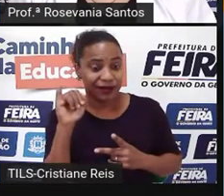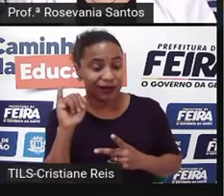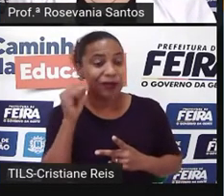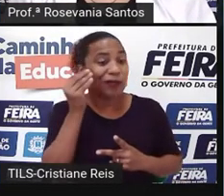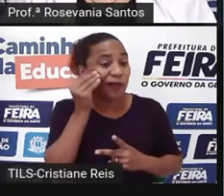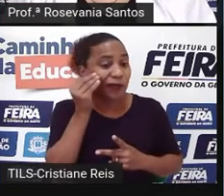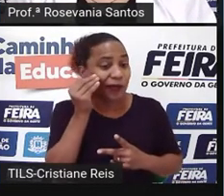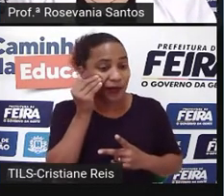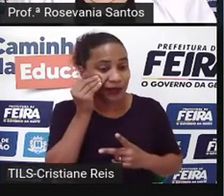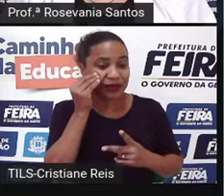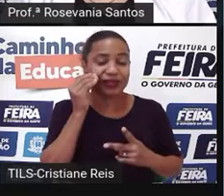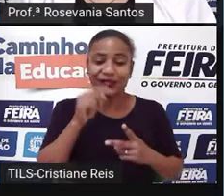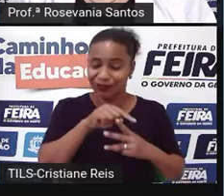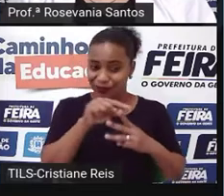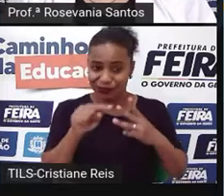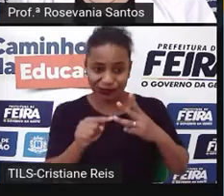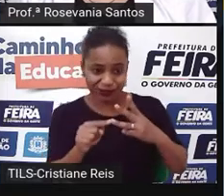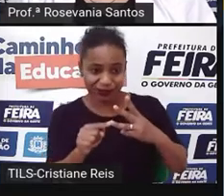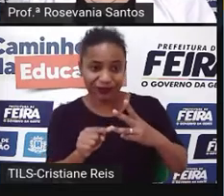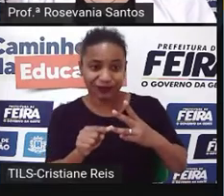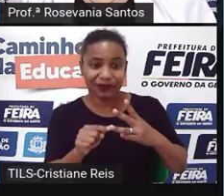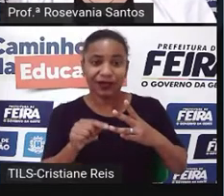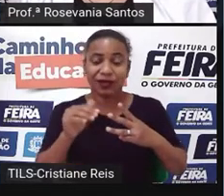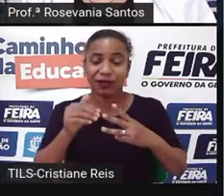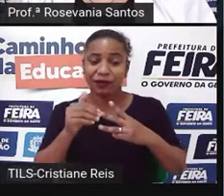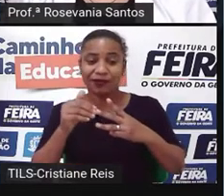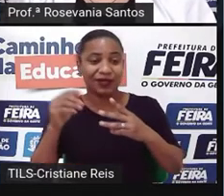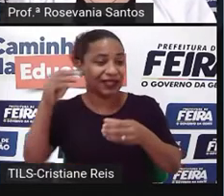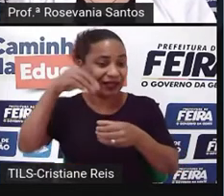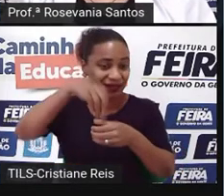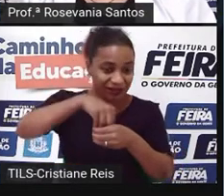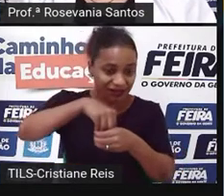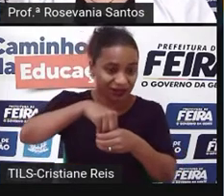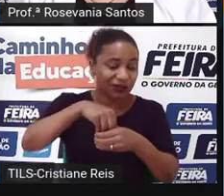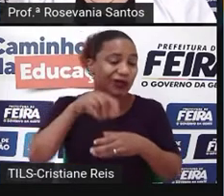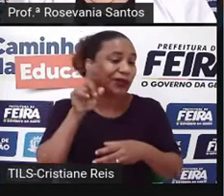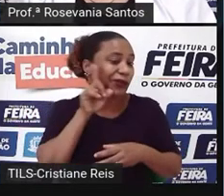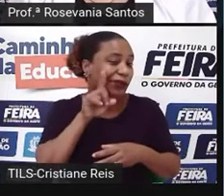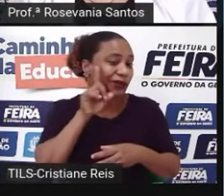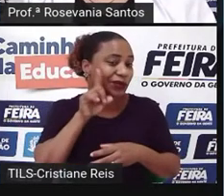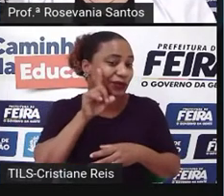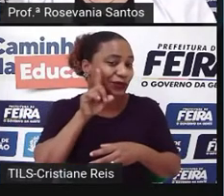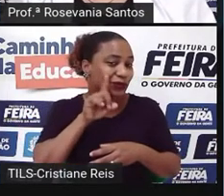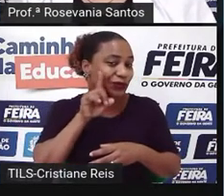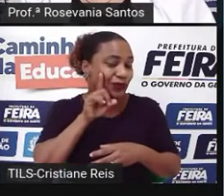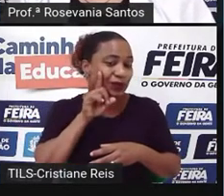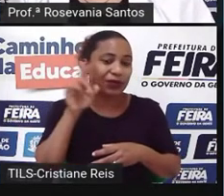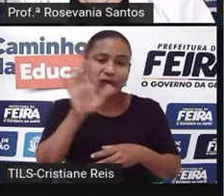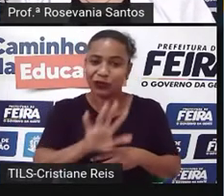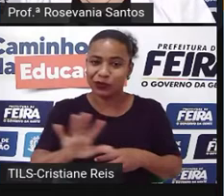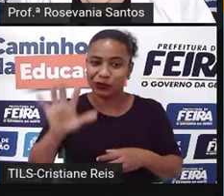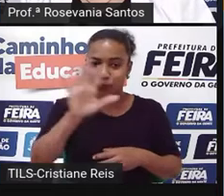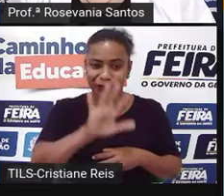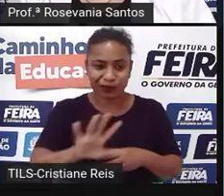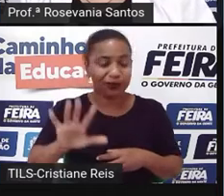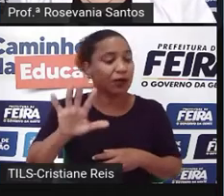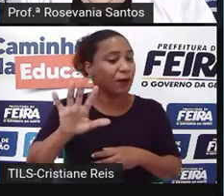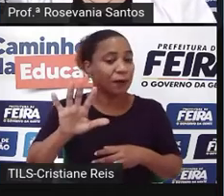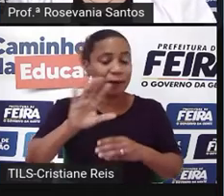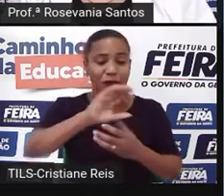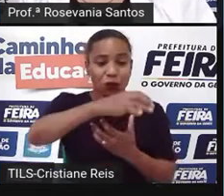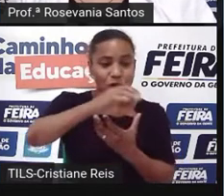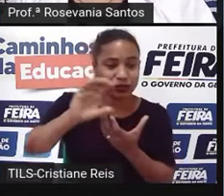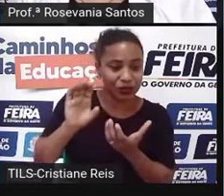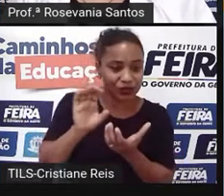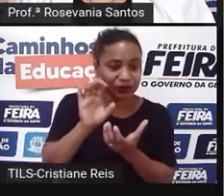Que ele, né, não está especificamente, né, aqui dentro dessa área aqui continental dos Estados Unidos,